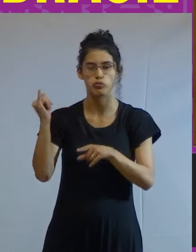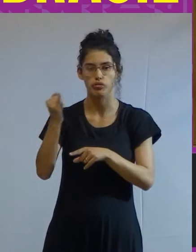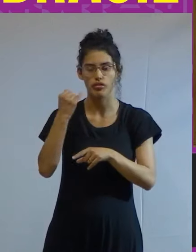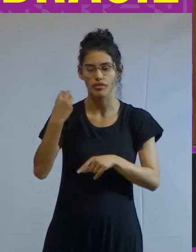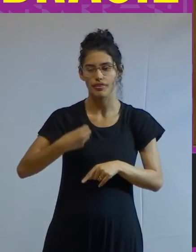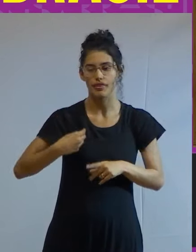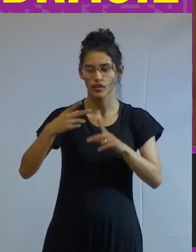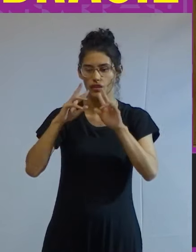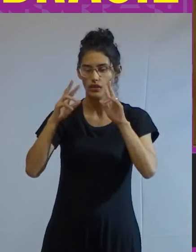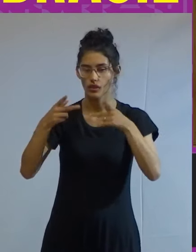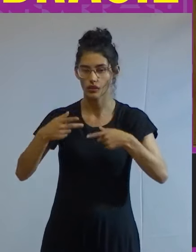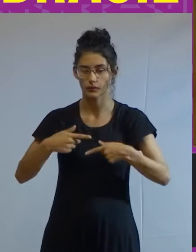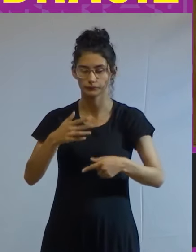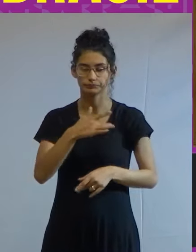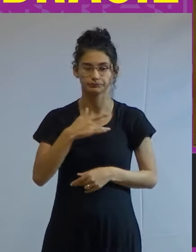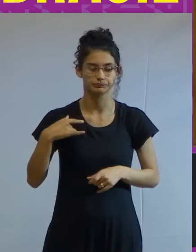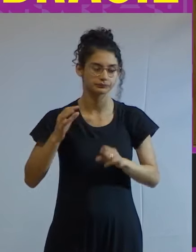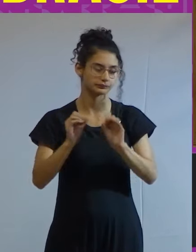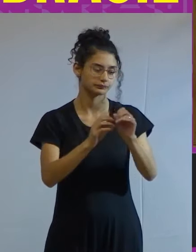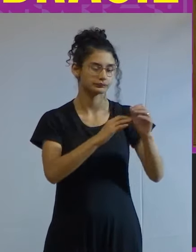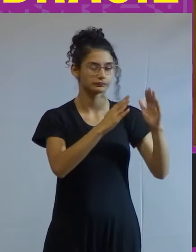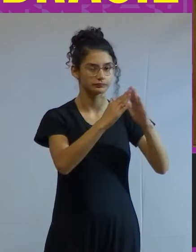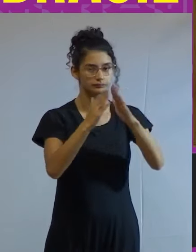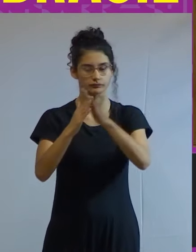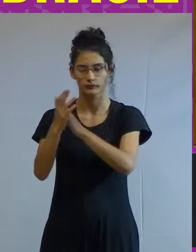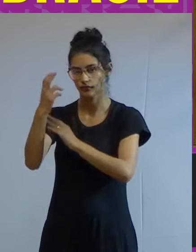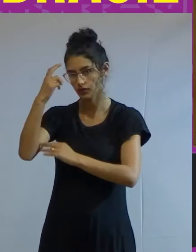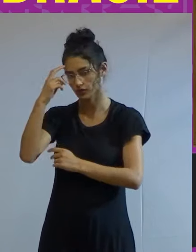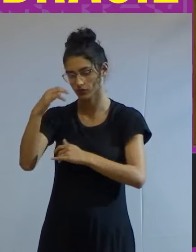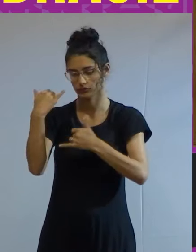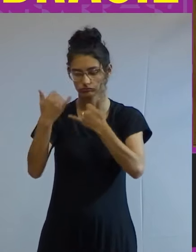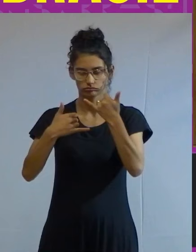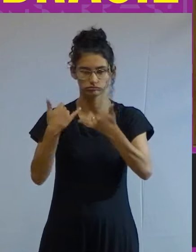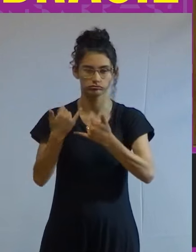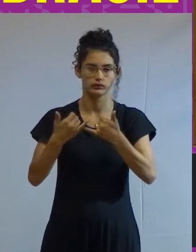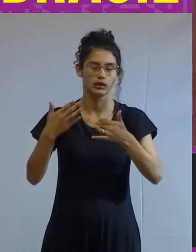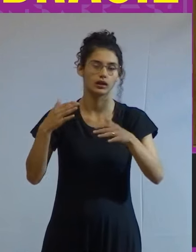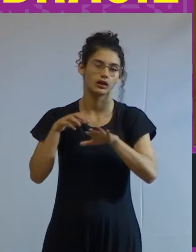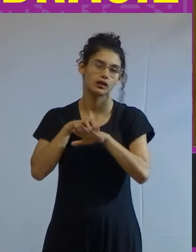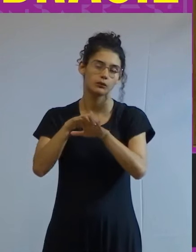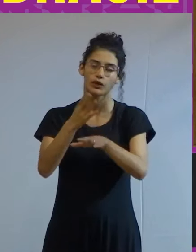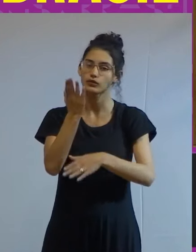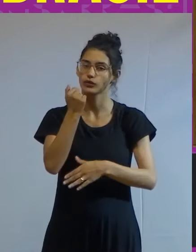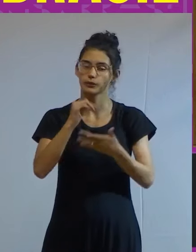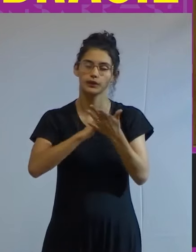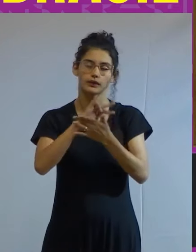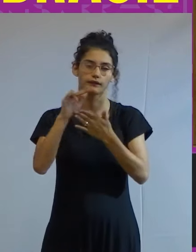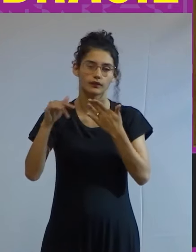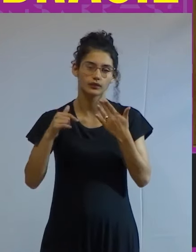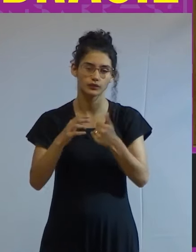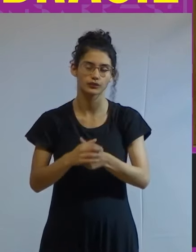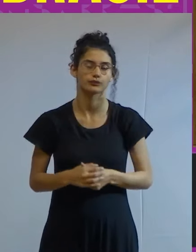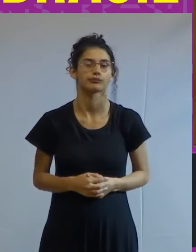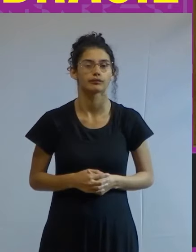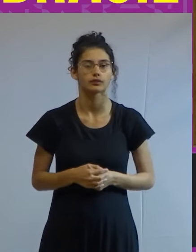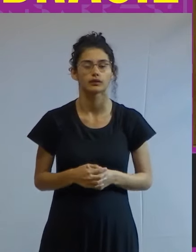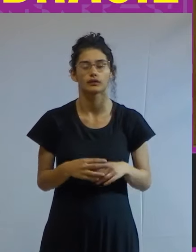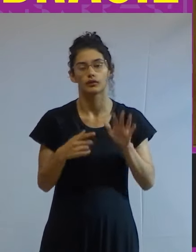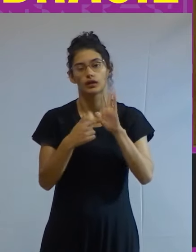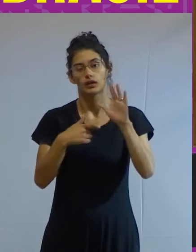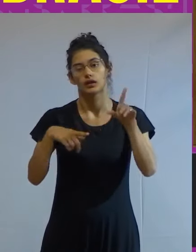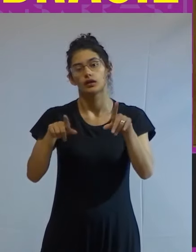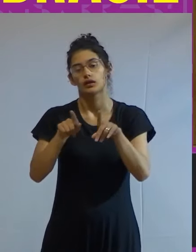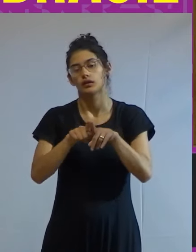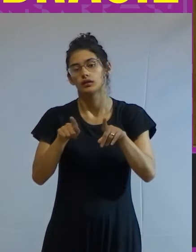humana saúde educação habitação cultura lazer transporte alimentação etc acrescente-se